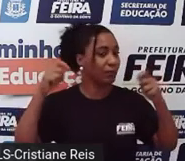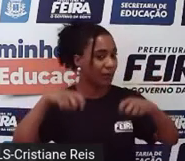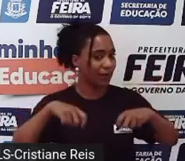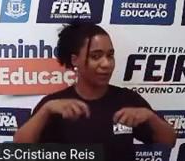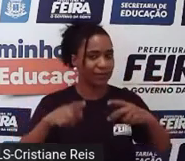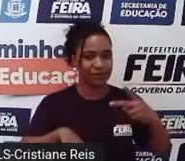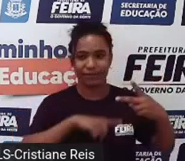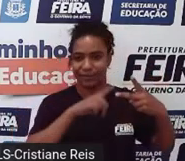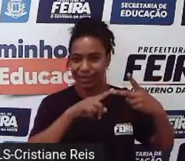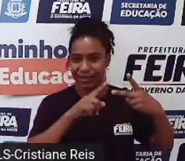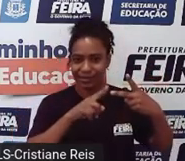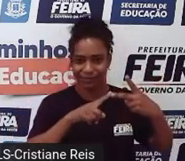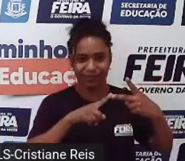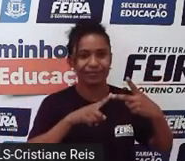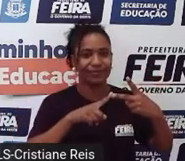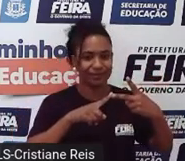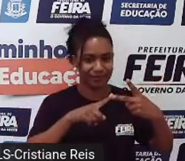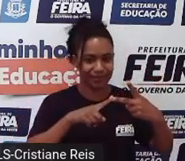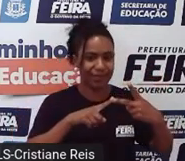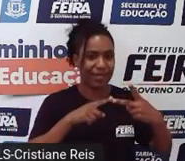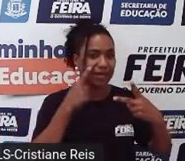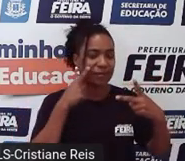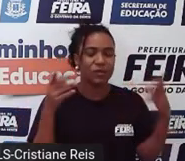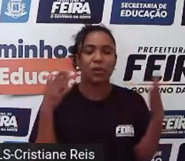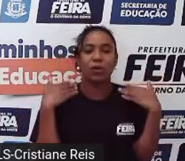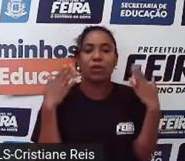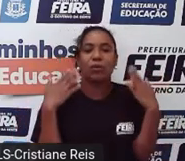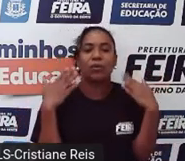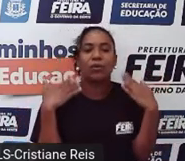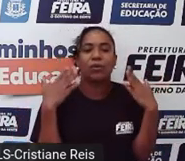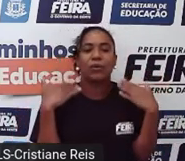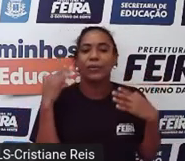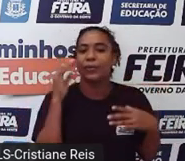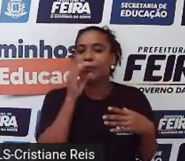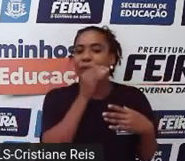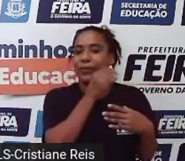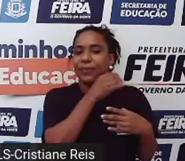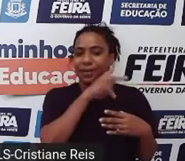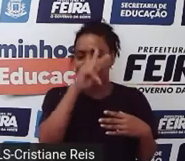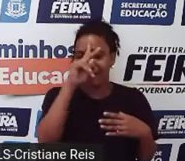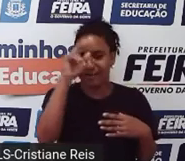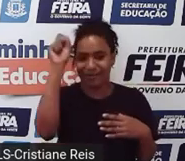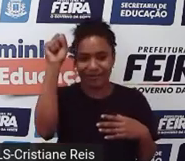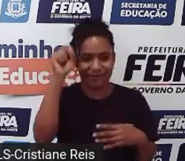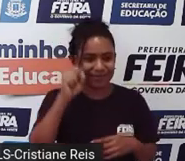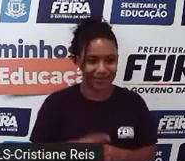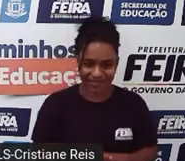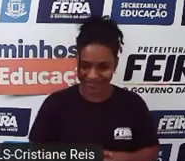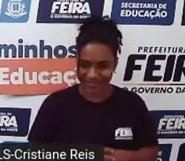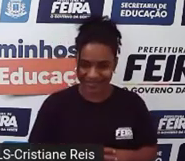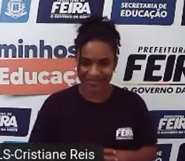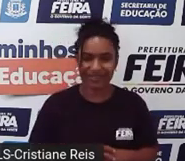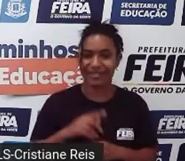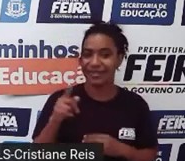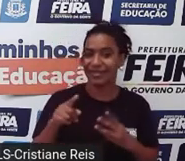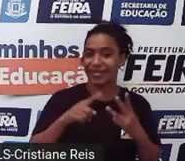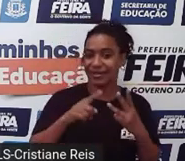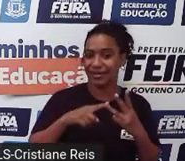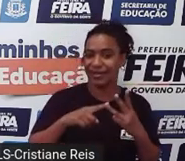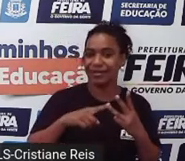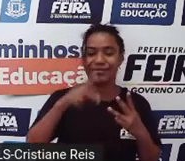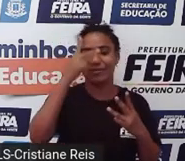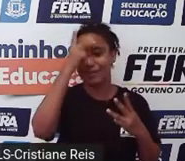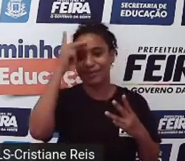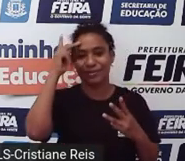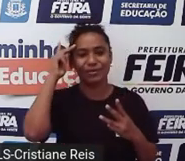situação, it's very hot, está muito quente. E aqui, a gente observa que a personagem está sentindo